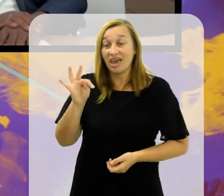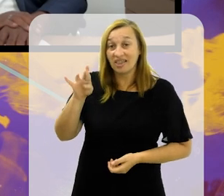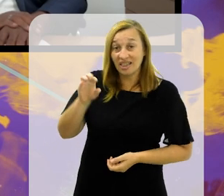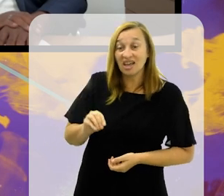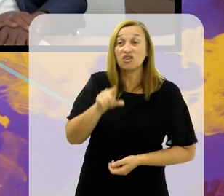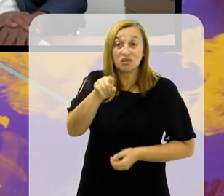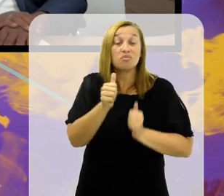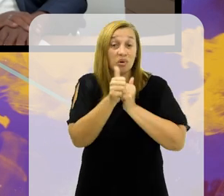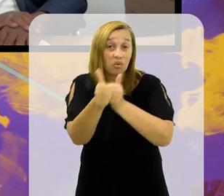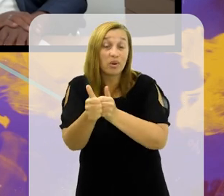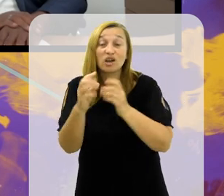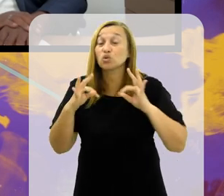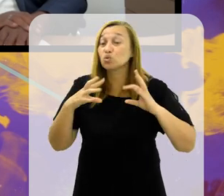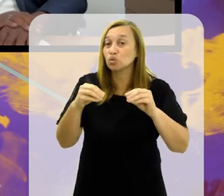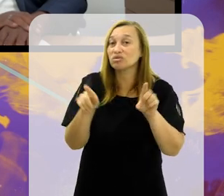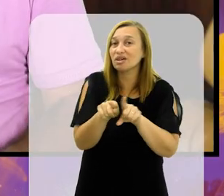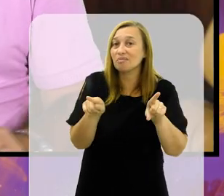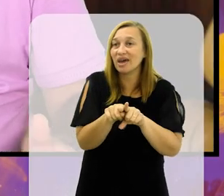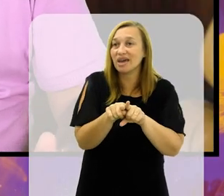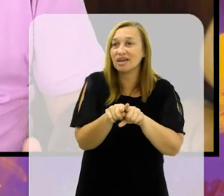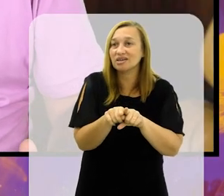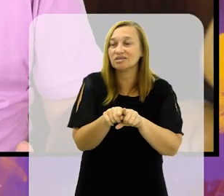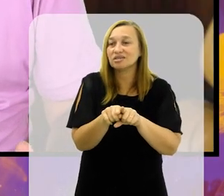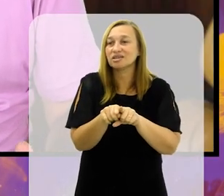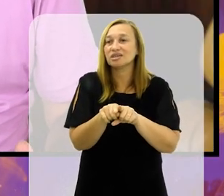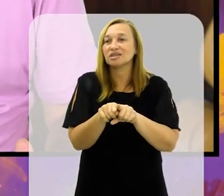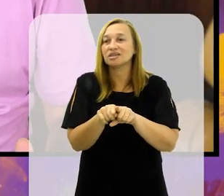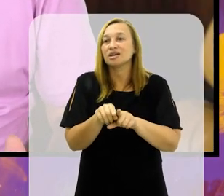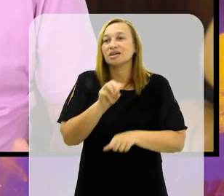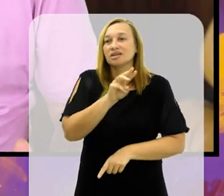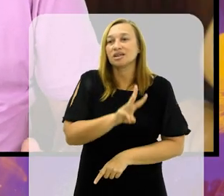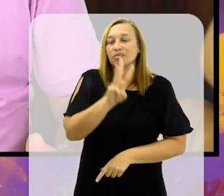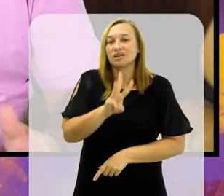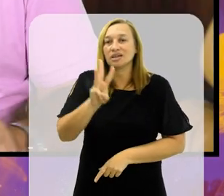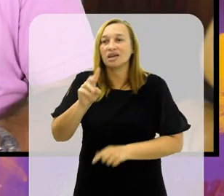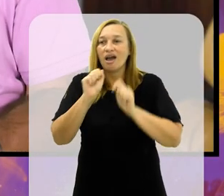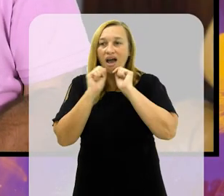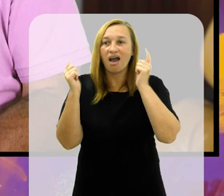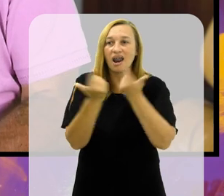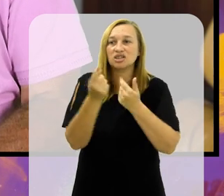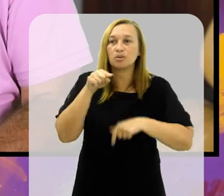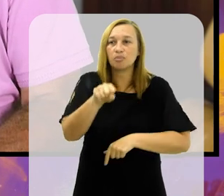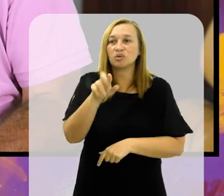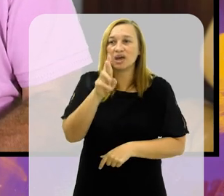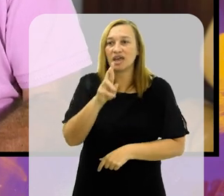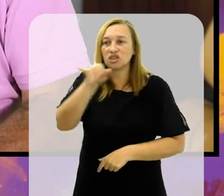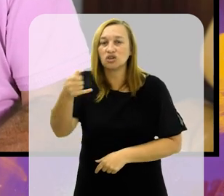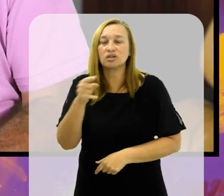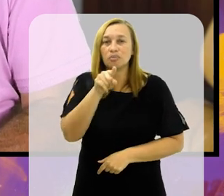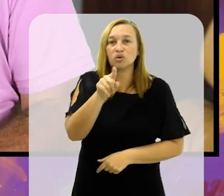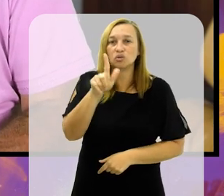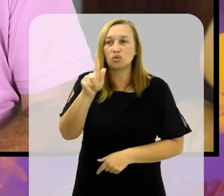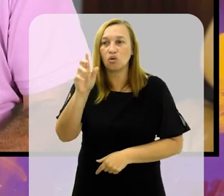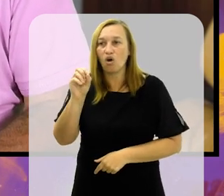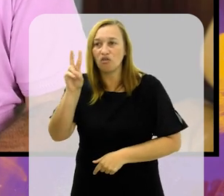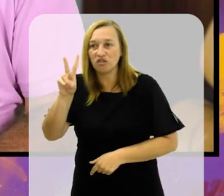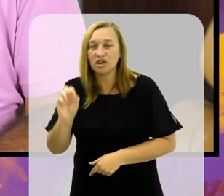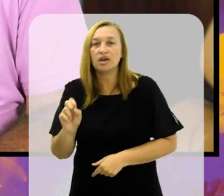presidente da Suderge, Renato de Paula. E você pode acompanhar tudo também através do endereço www